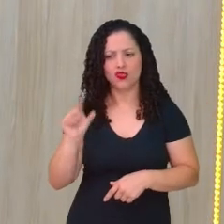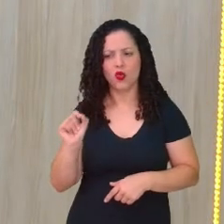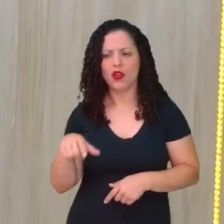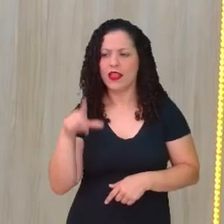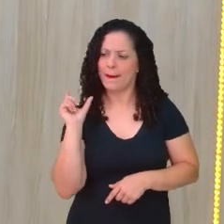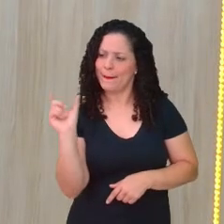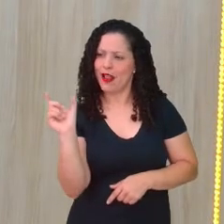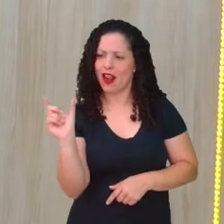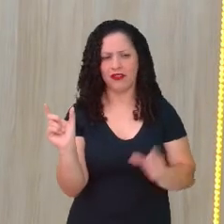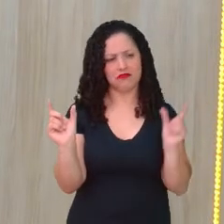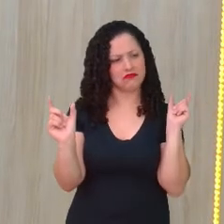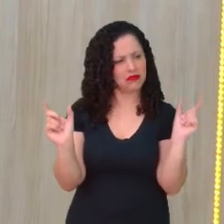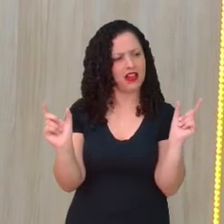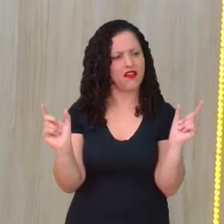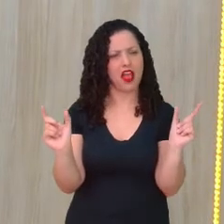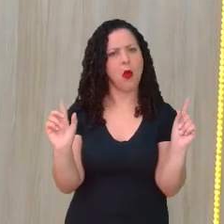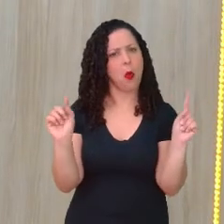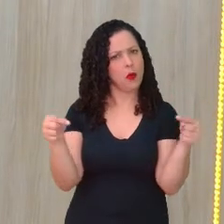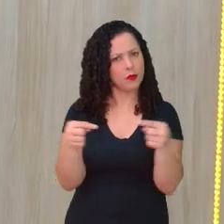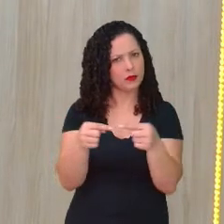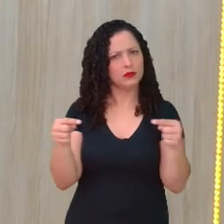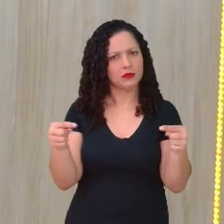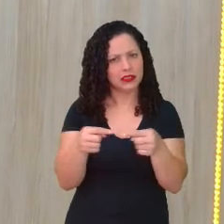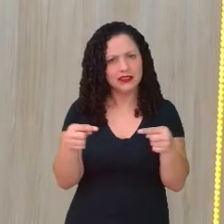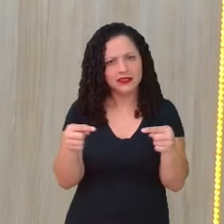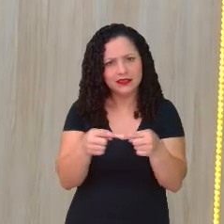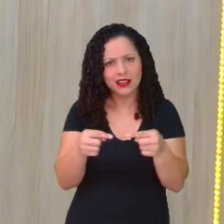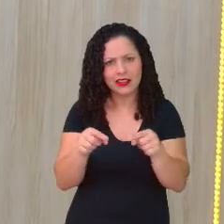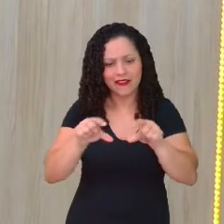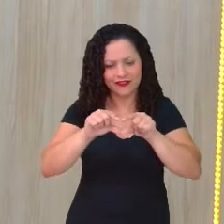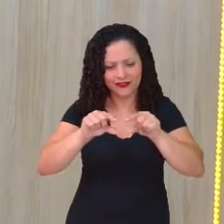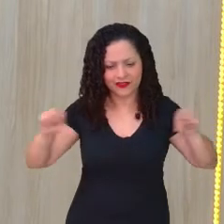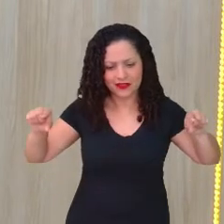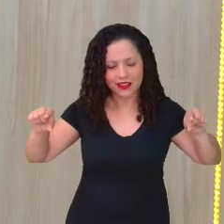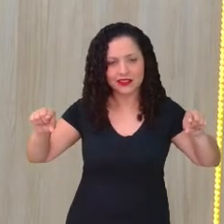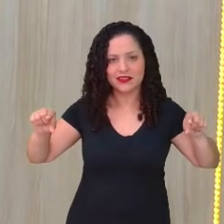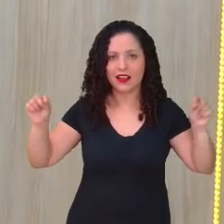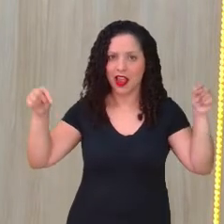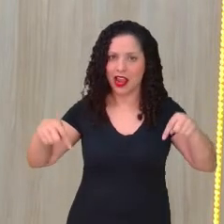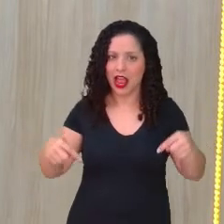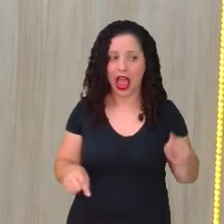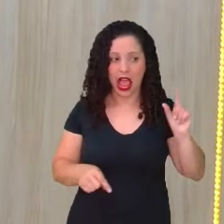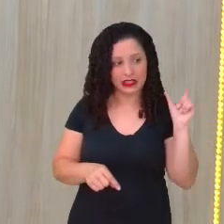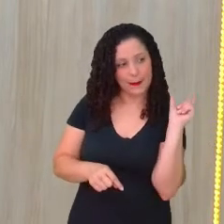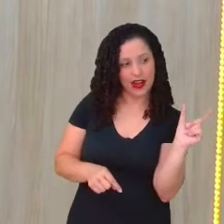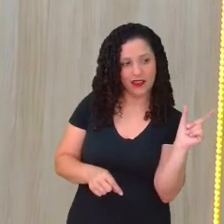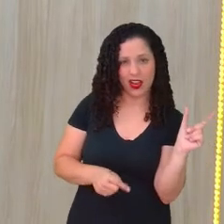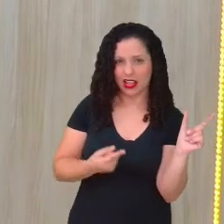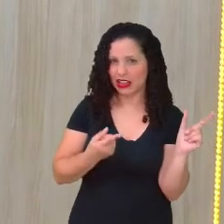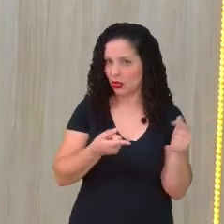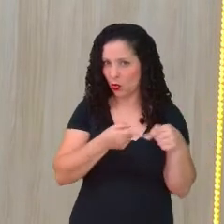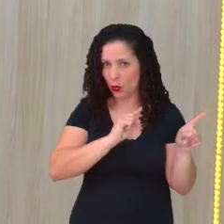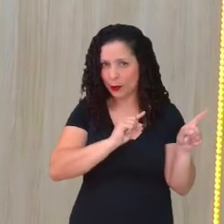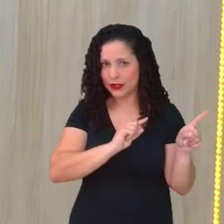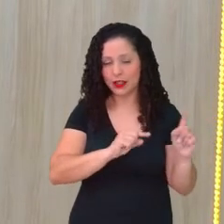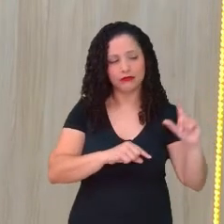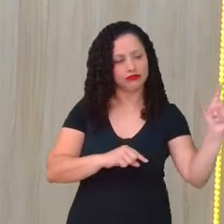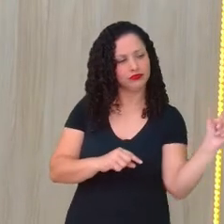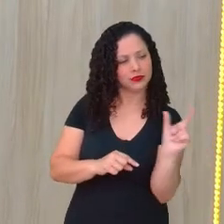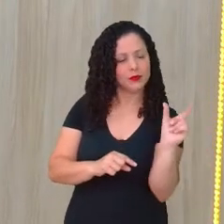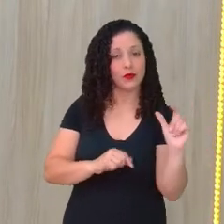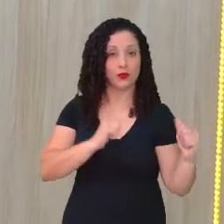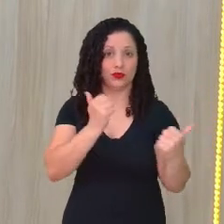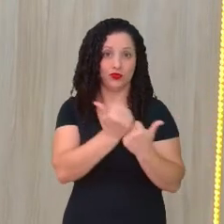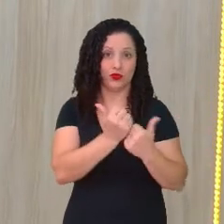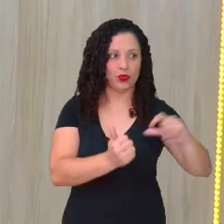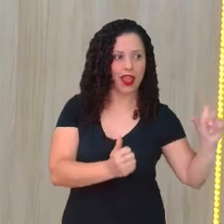se adequa a essa... Nesta frase, nesta estrutura? Não, vou trocar, vou colocar esta. Então, vocês